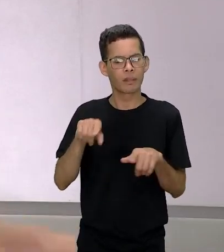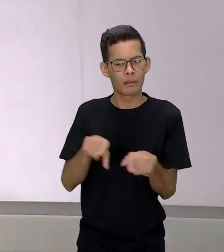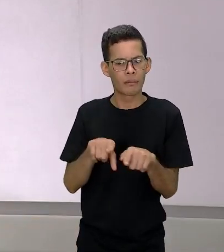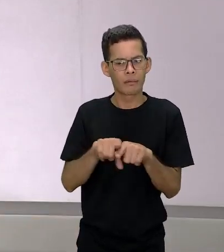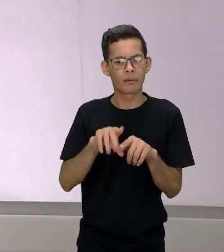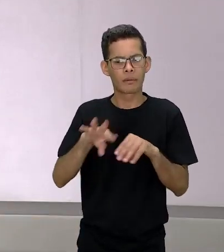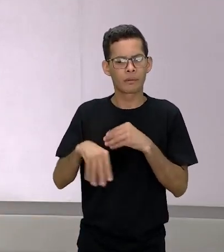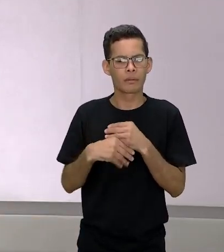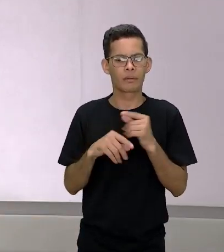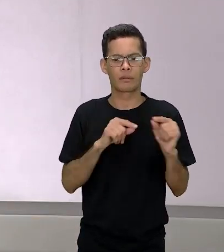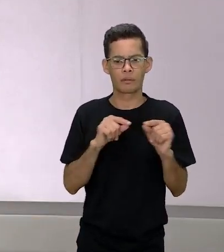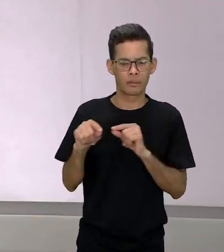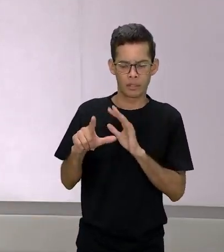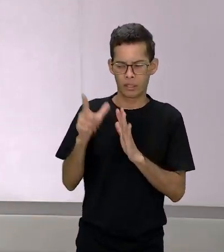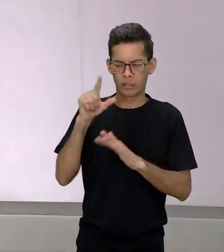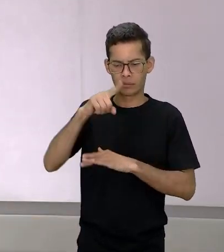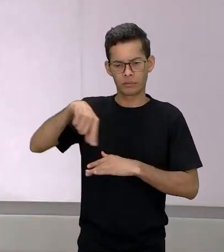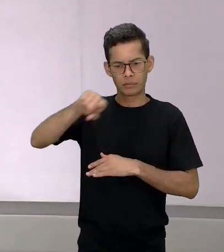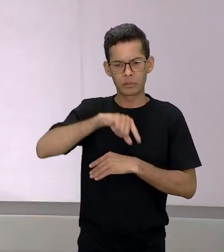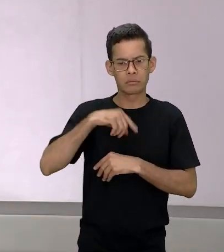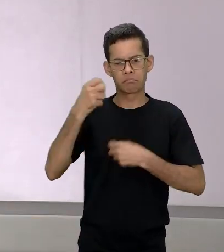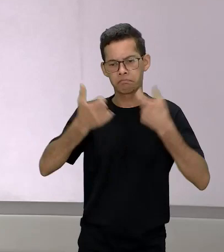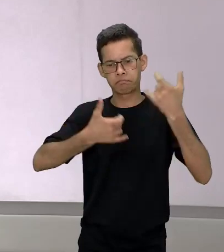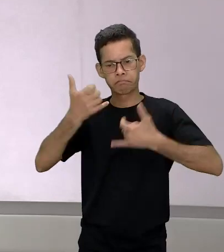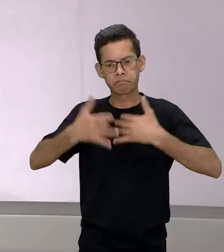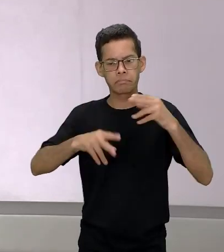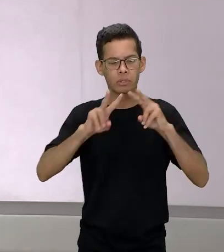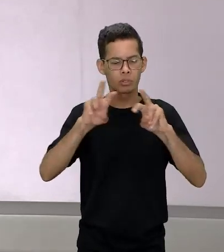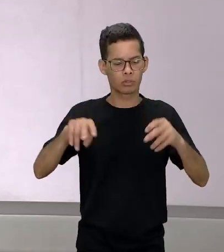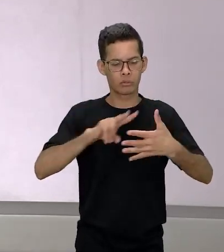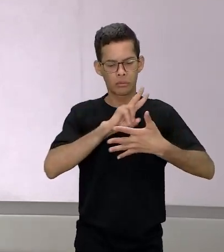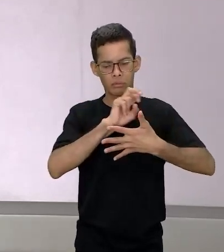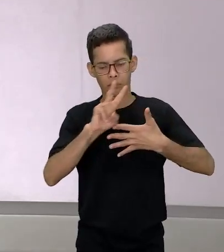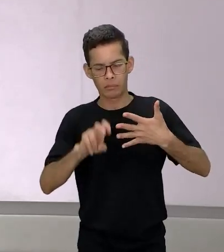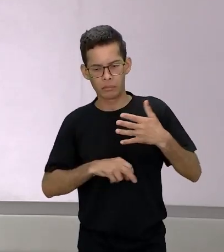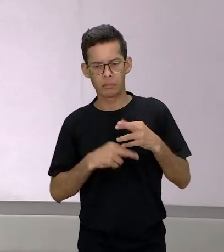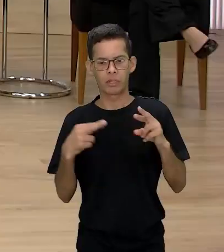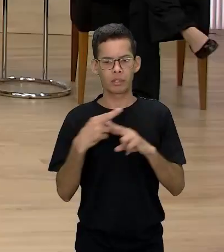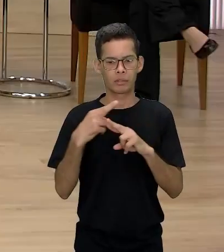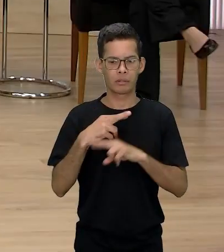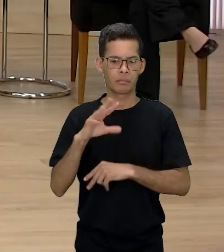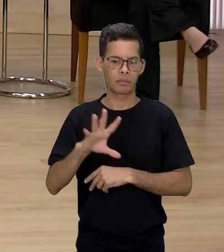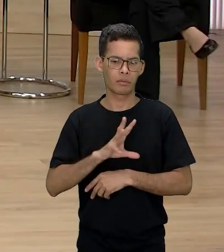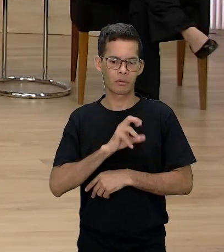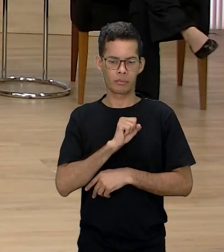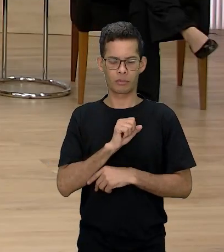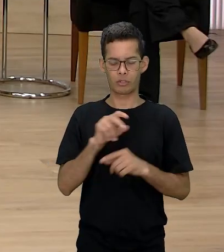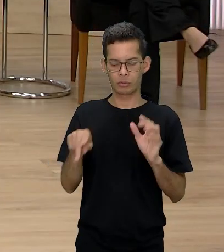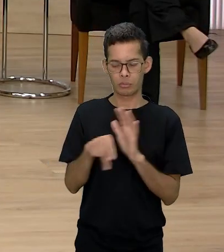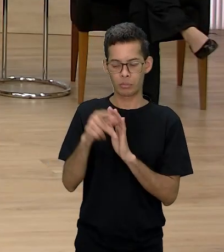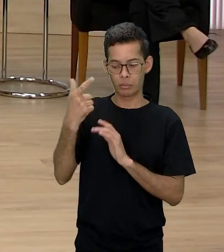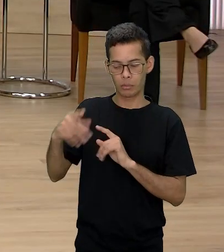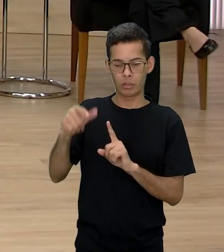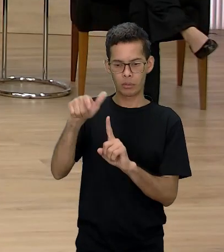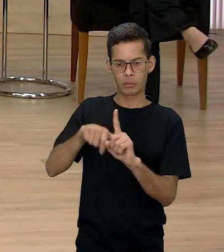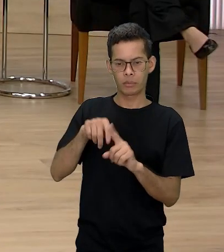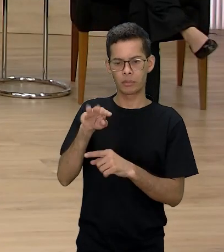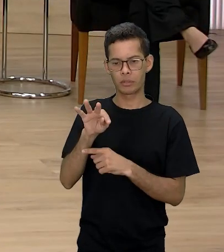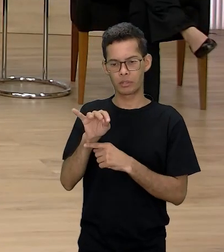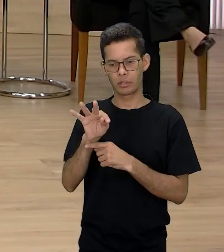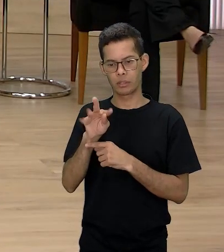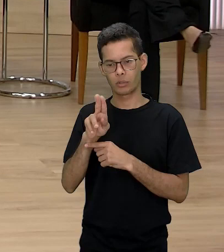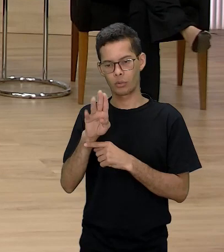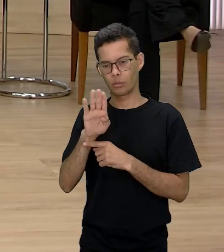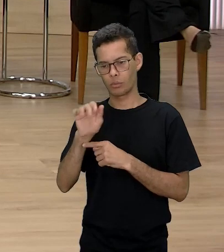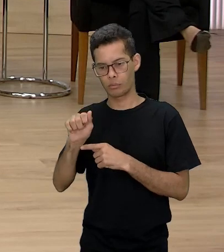pouco o que foi dito aqui sobre as questões de relacionamentos amorosos da tituba eu acho que a gente também não